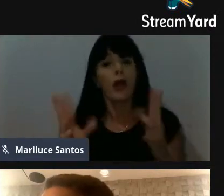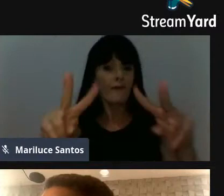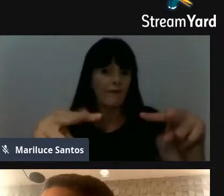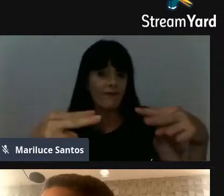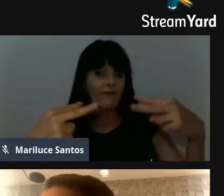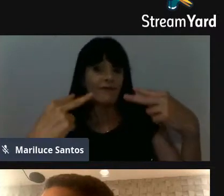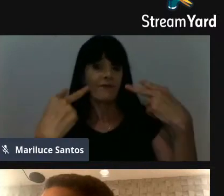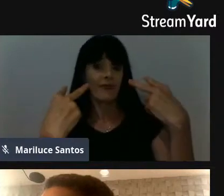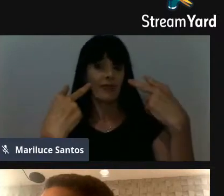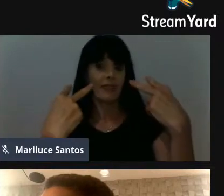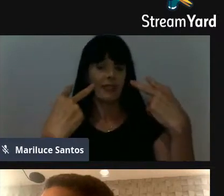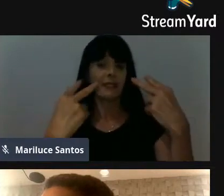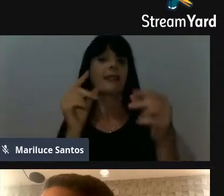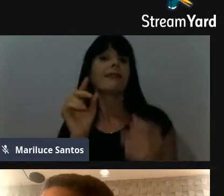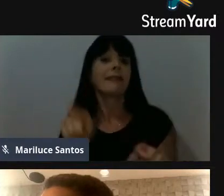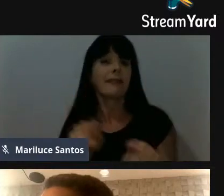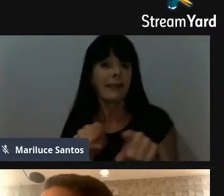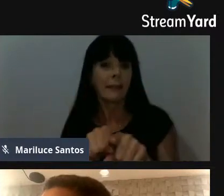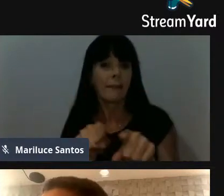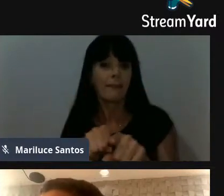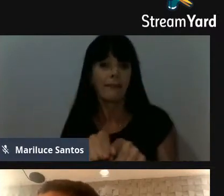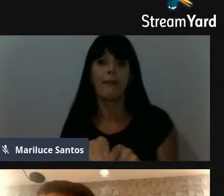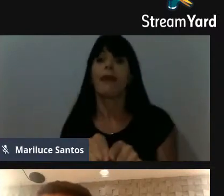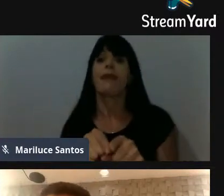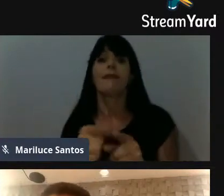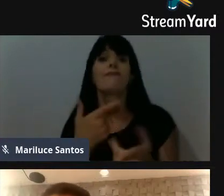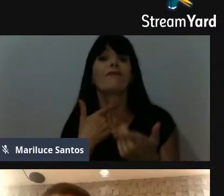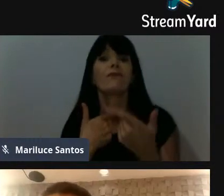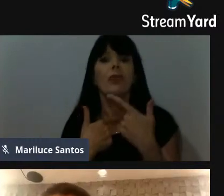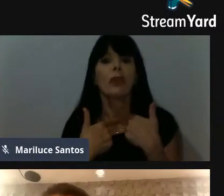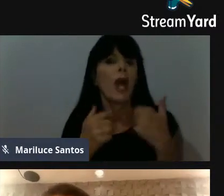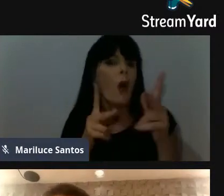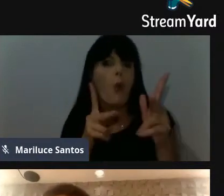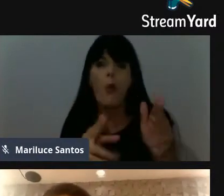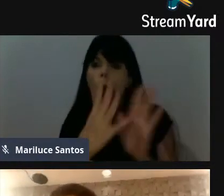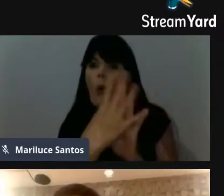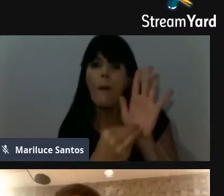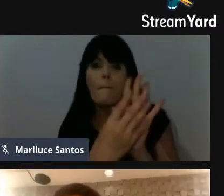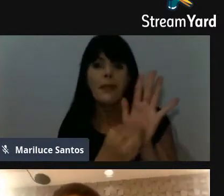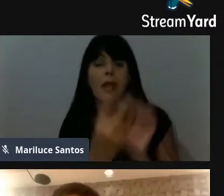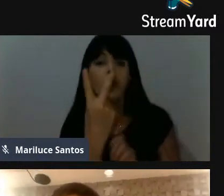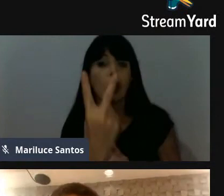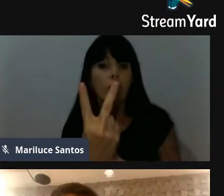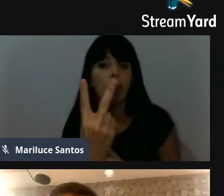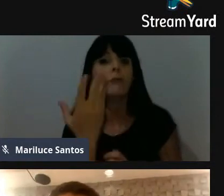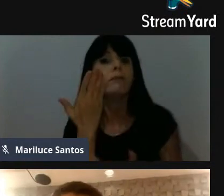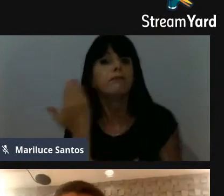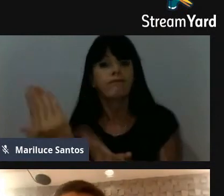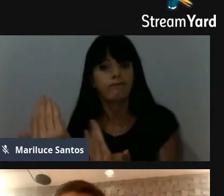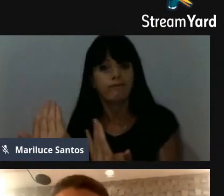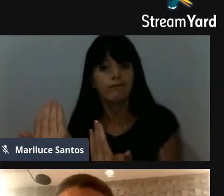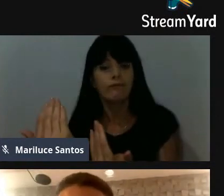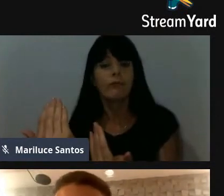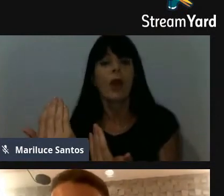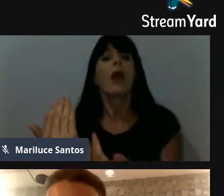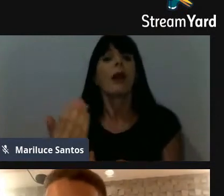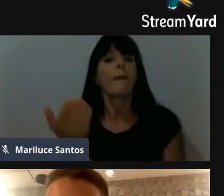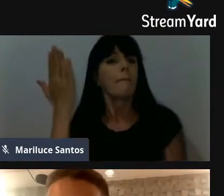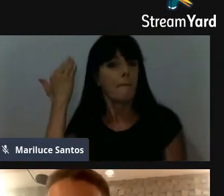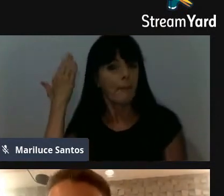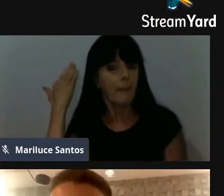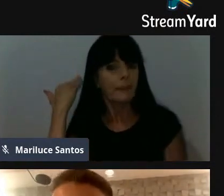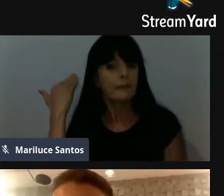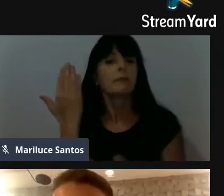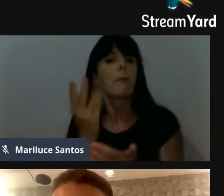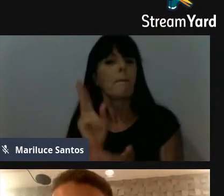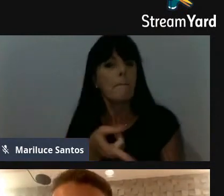que se inspirem em dois jovens que, como eles, frequentaram a mesma escola, brincaram e